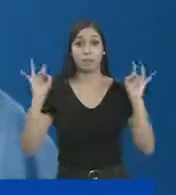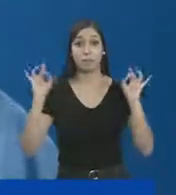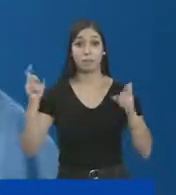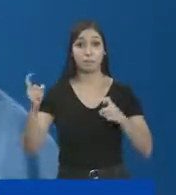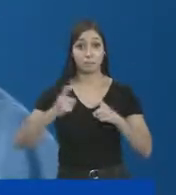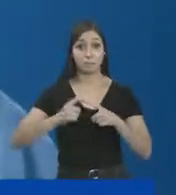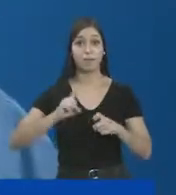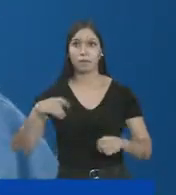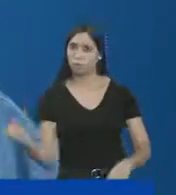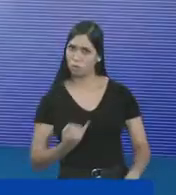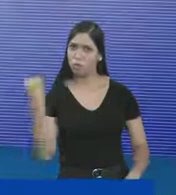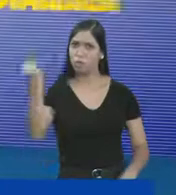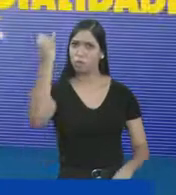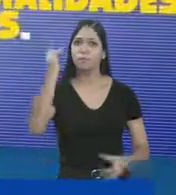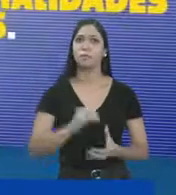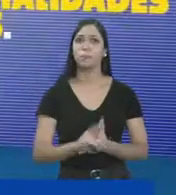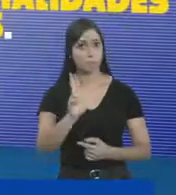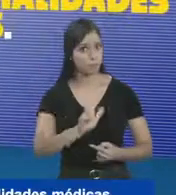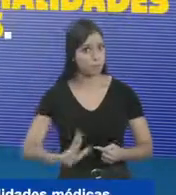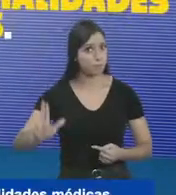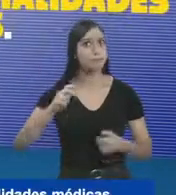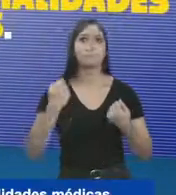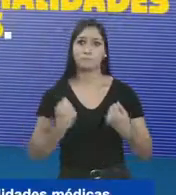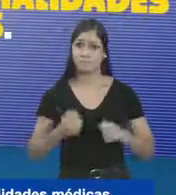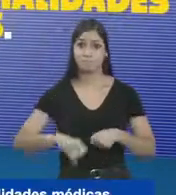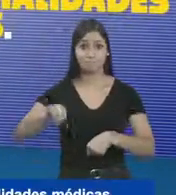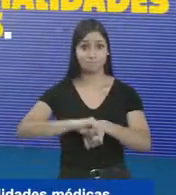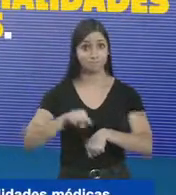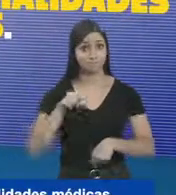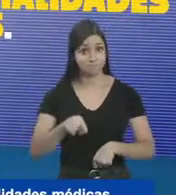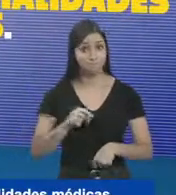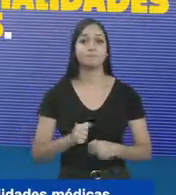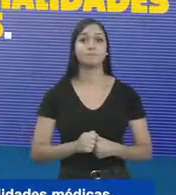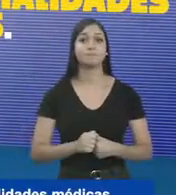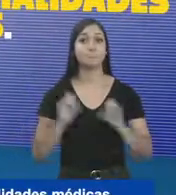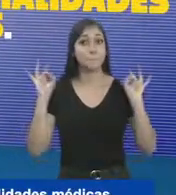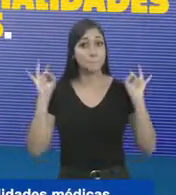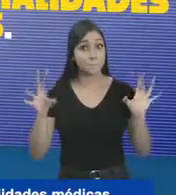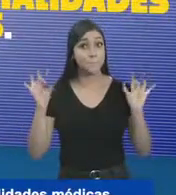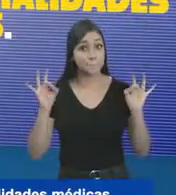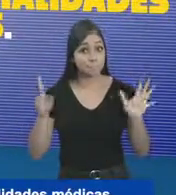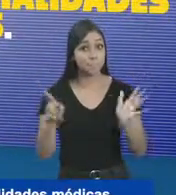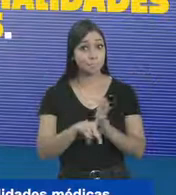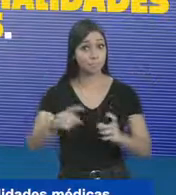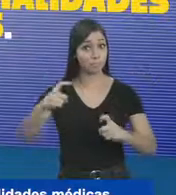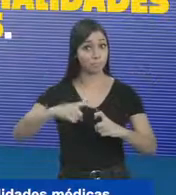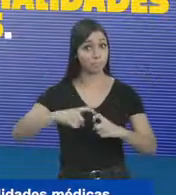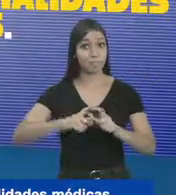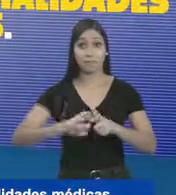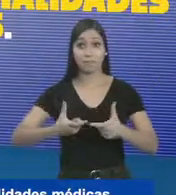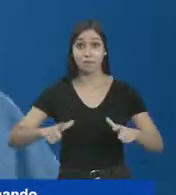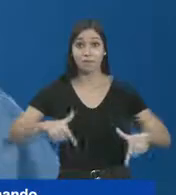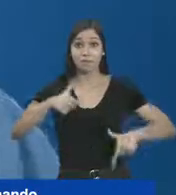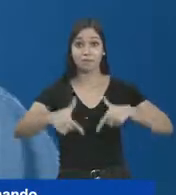Centro de Especialidade Médica, isso é muito importante. Uberlândia precisa de um centro deste, para atender as especialidades